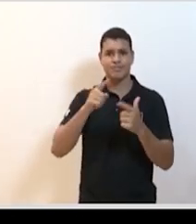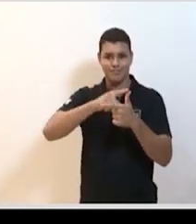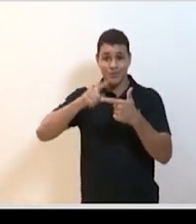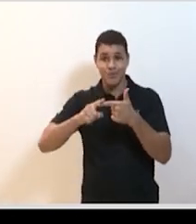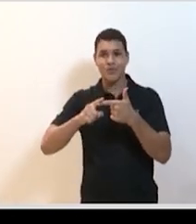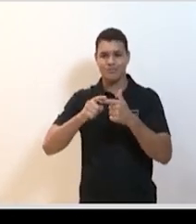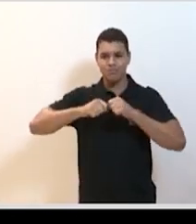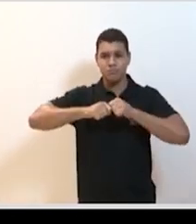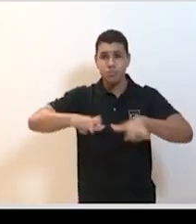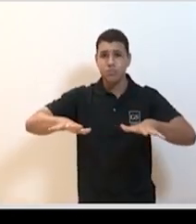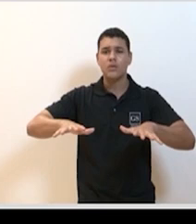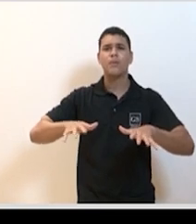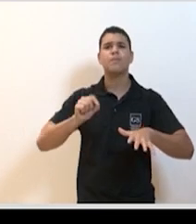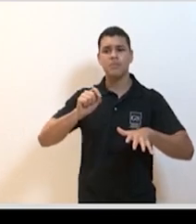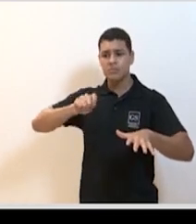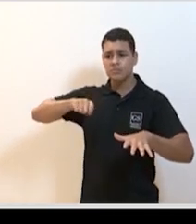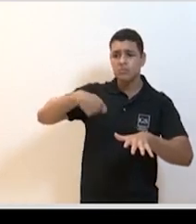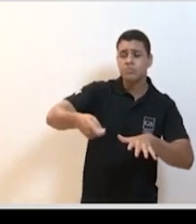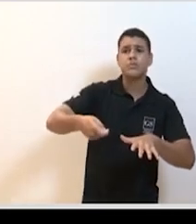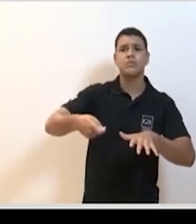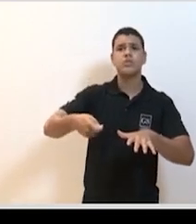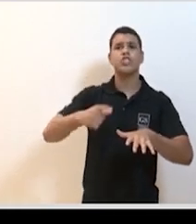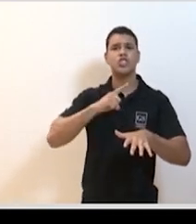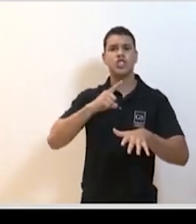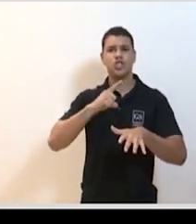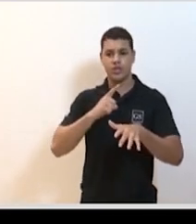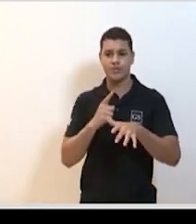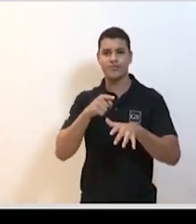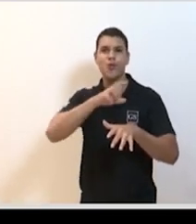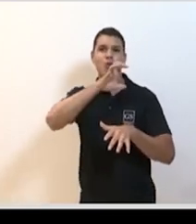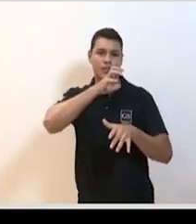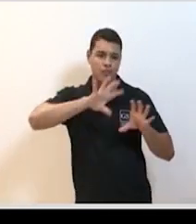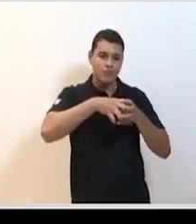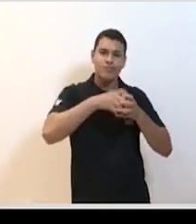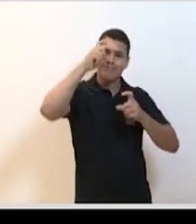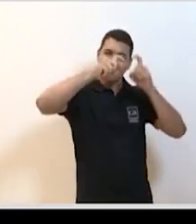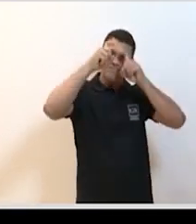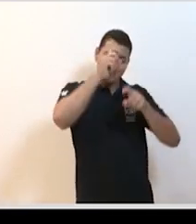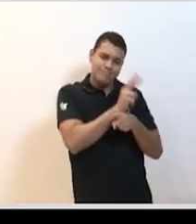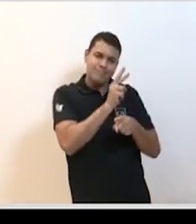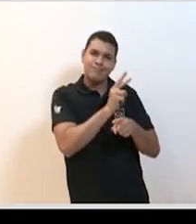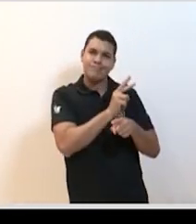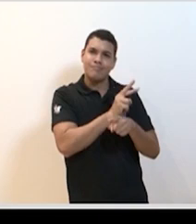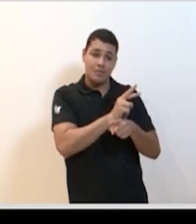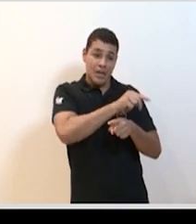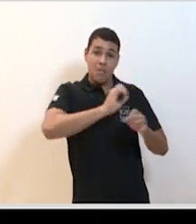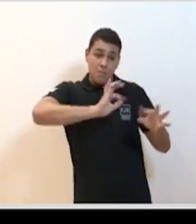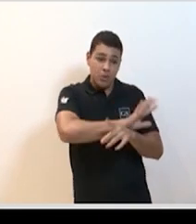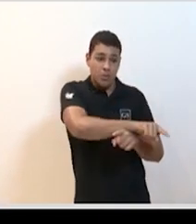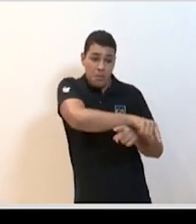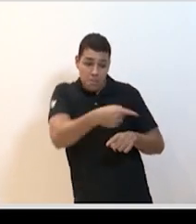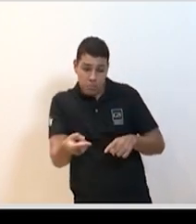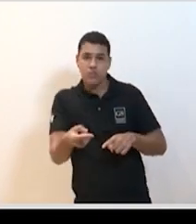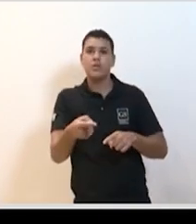foram reconhecidas como um hospedeiro intermediário aqui. Tinha os palm cigarettes na epidemia de SARS e tinha o